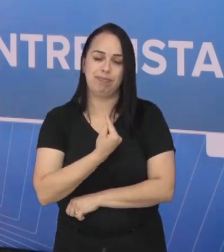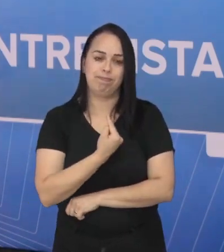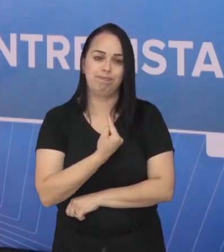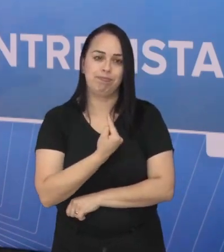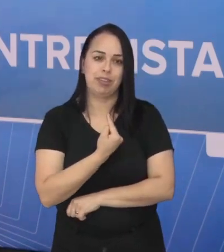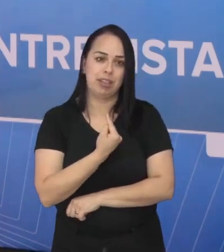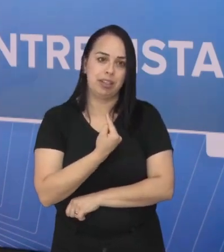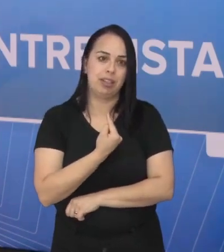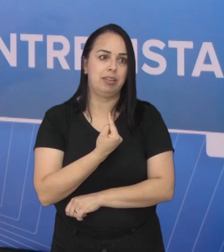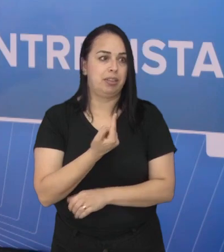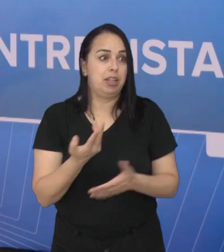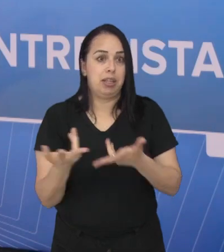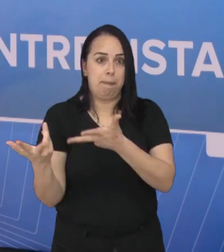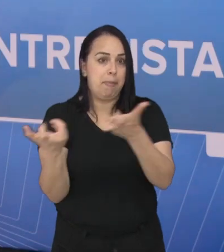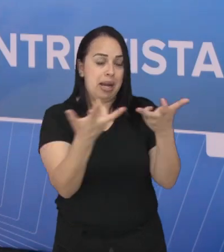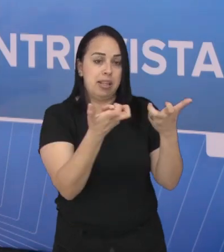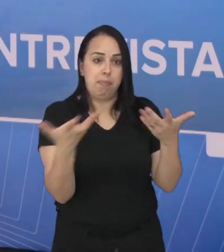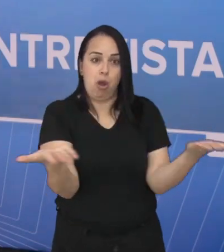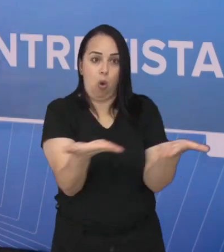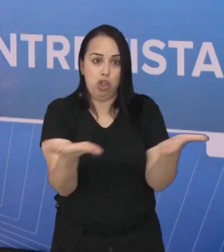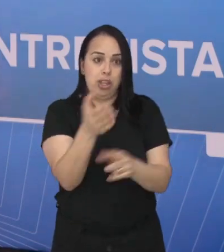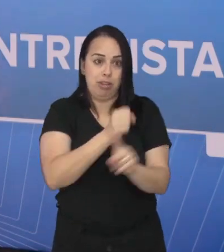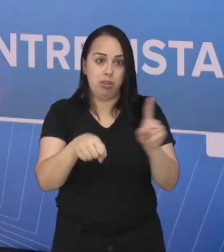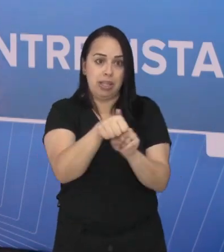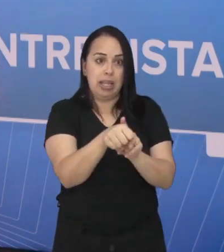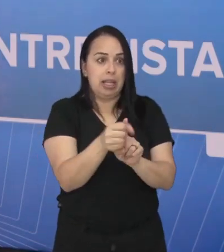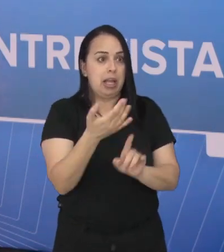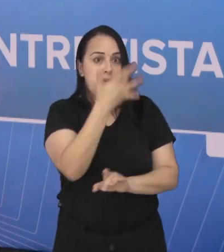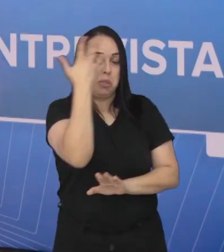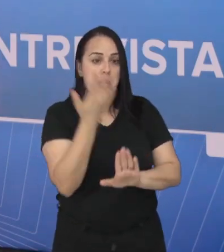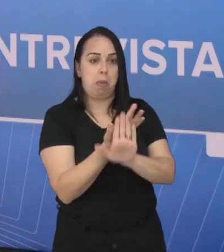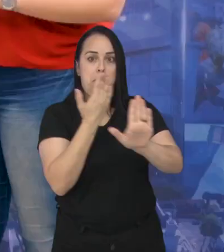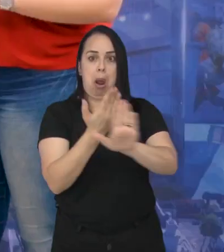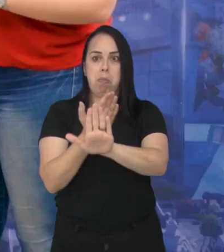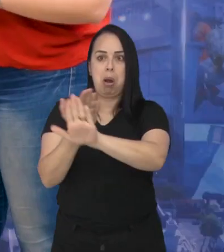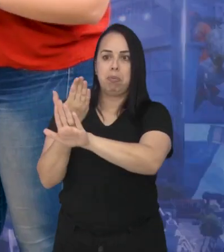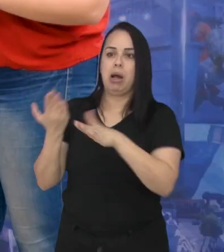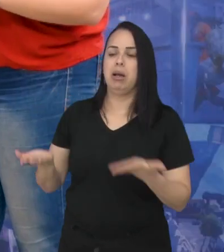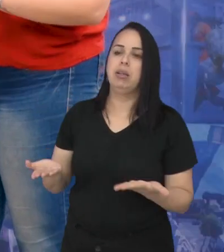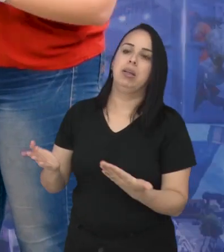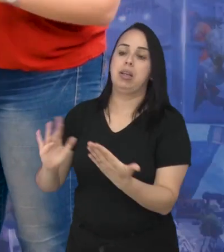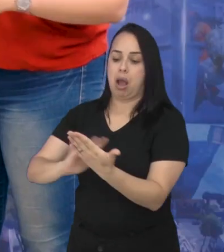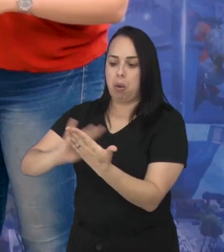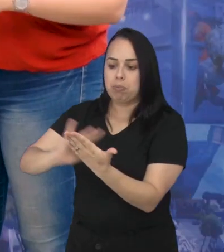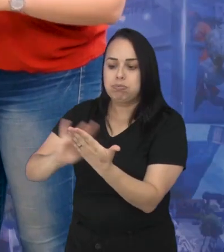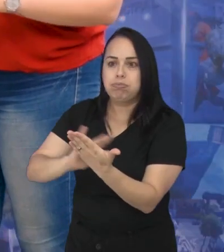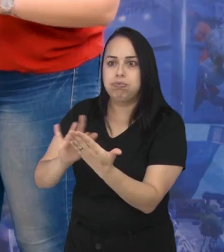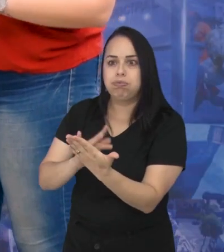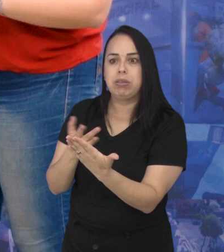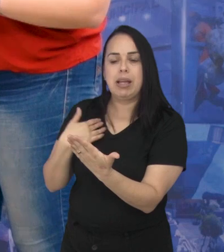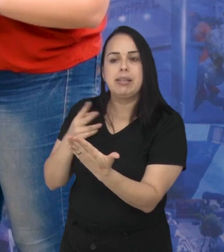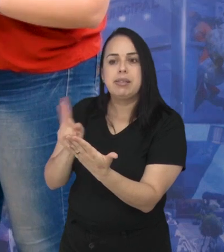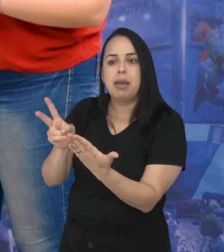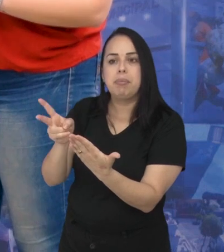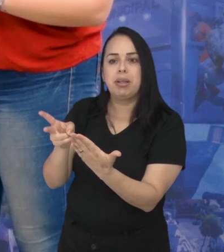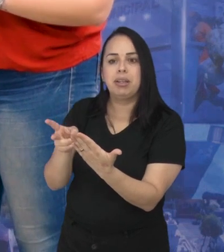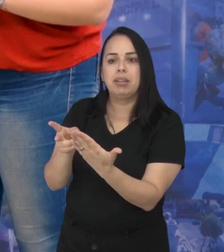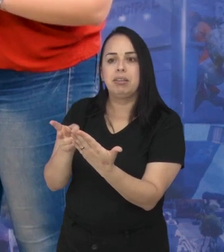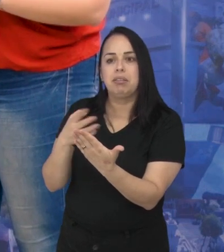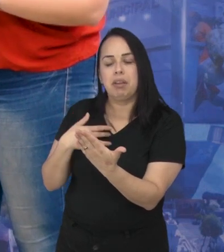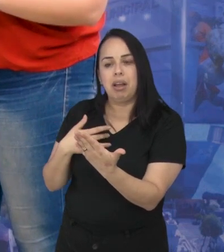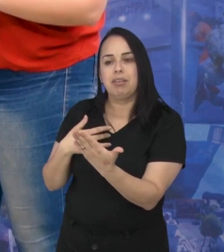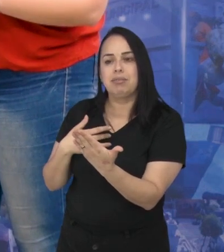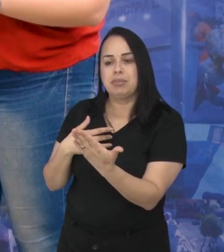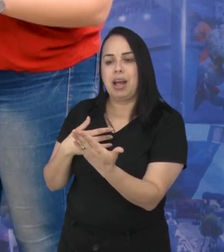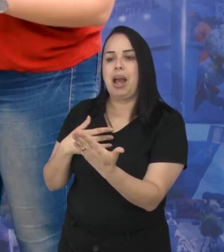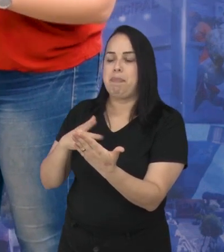social, que é algo muito visível na sociedade hoje. E como a gente está muito ali conectado com o celular o tempo todo, acaba que a